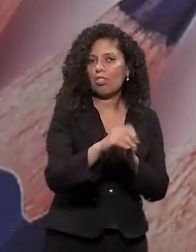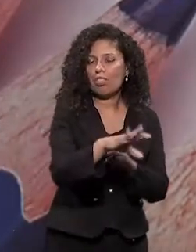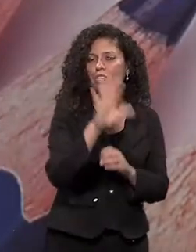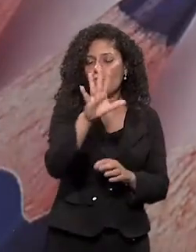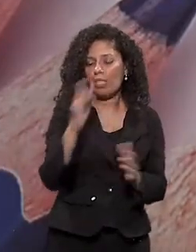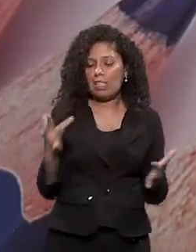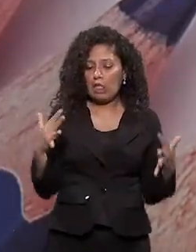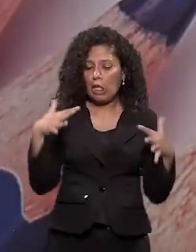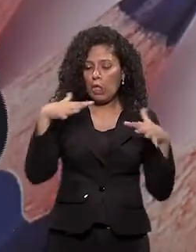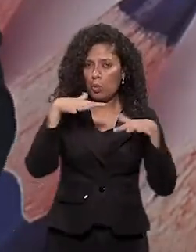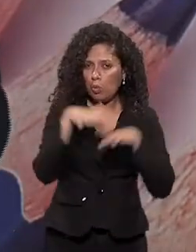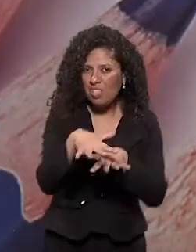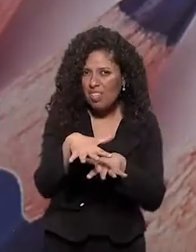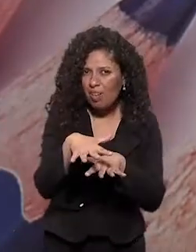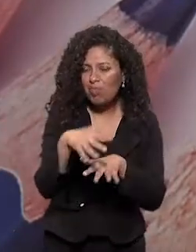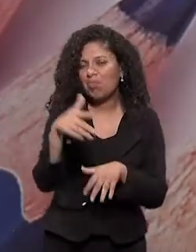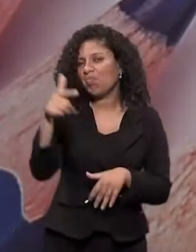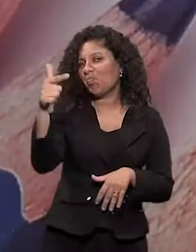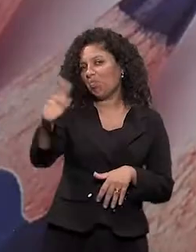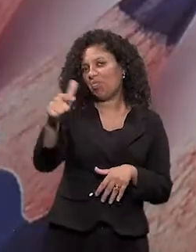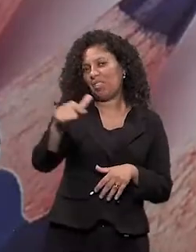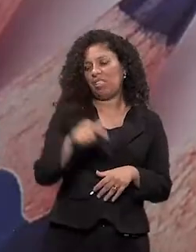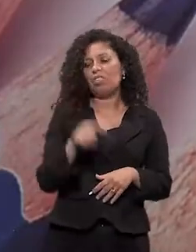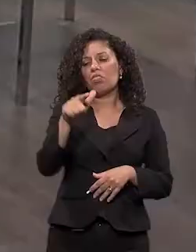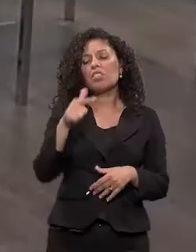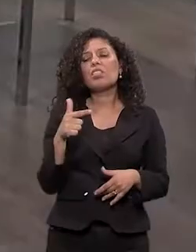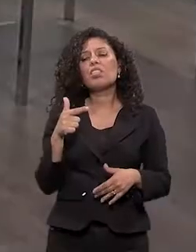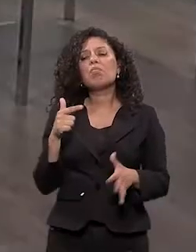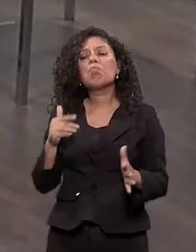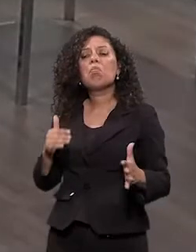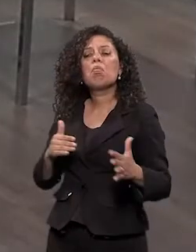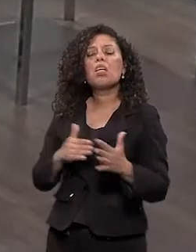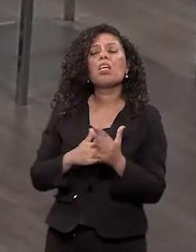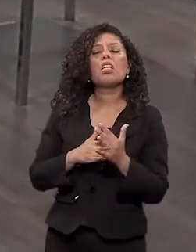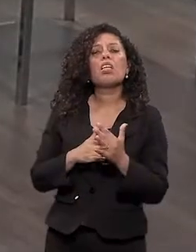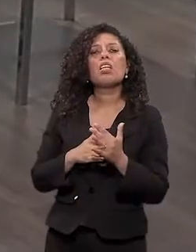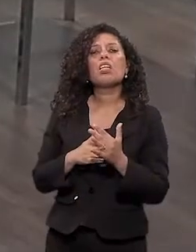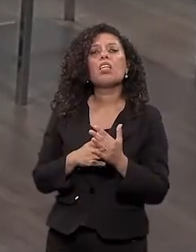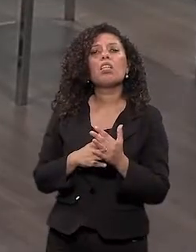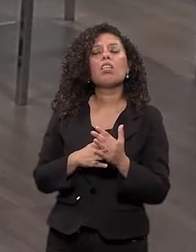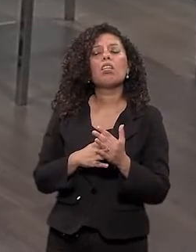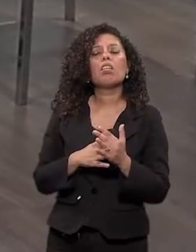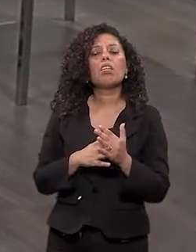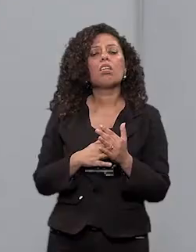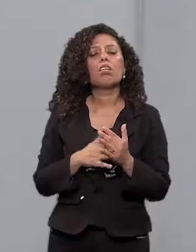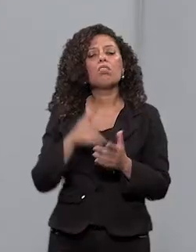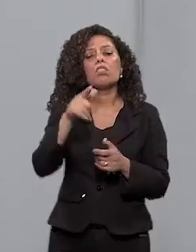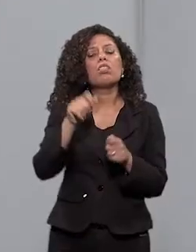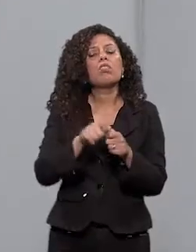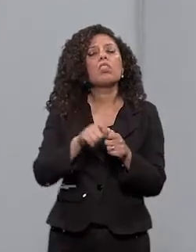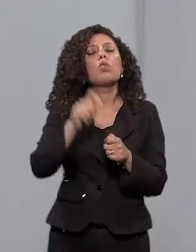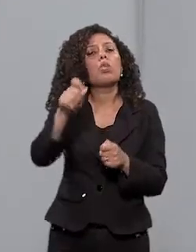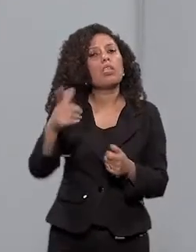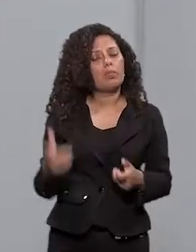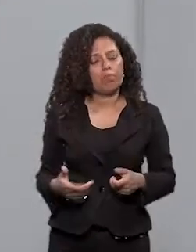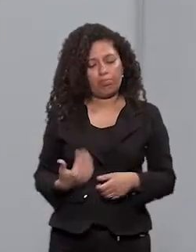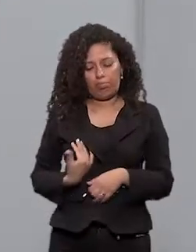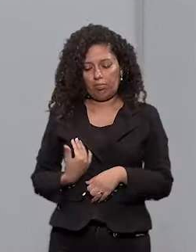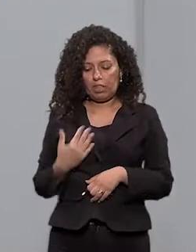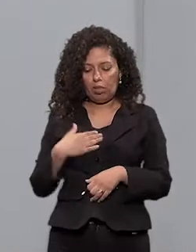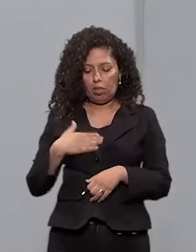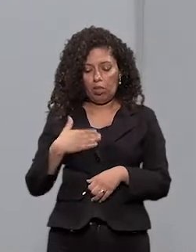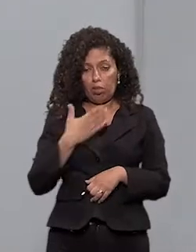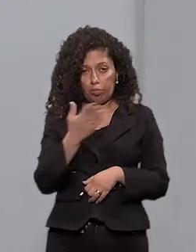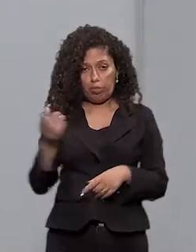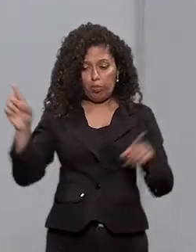ele não faz parte do grupo. E aí, como é que você tenta romper essa eixo? Sim, eu, por conta dessa demanda, eu acabei indo buscar uma especialização